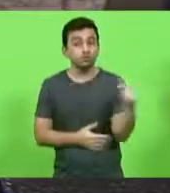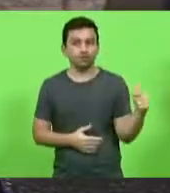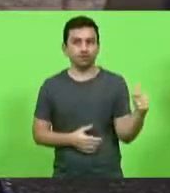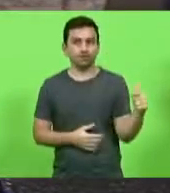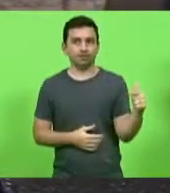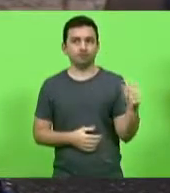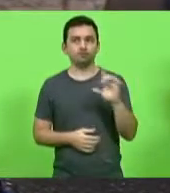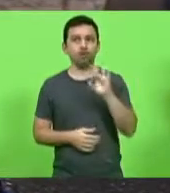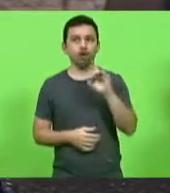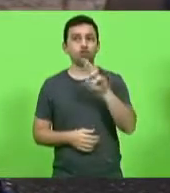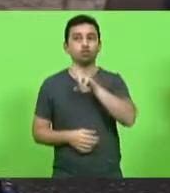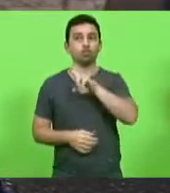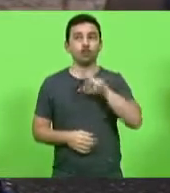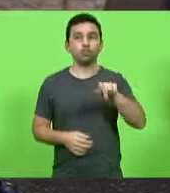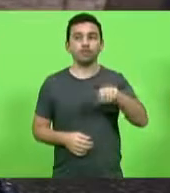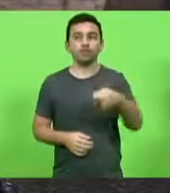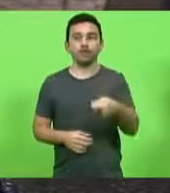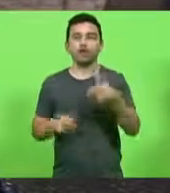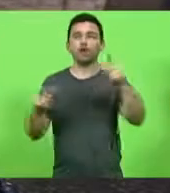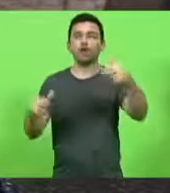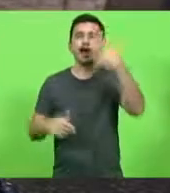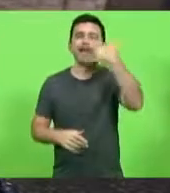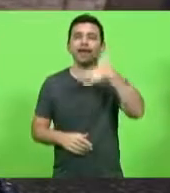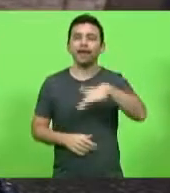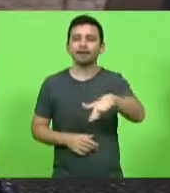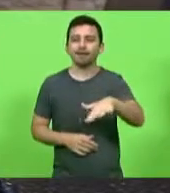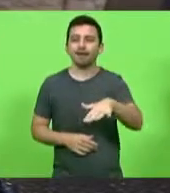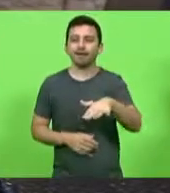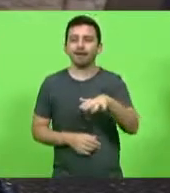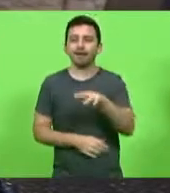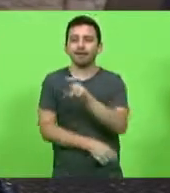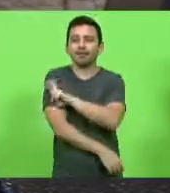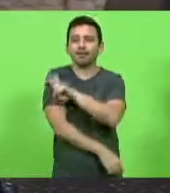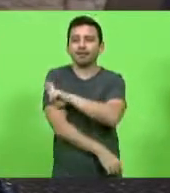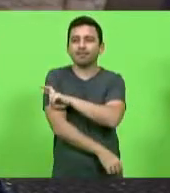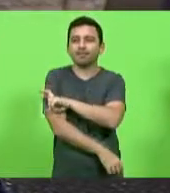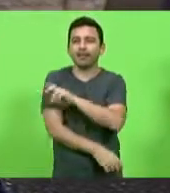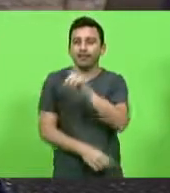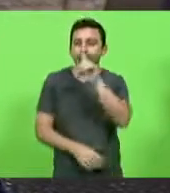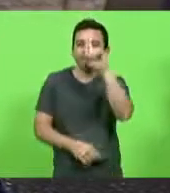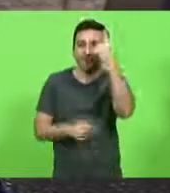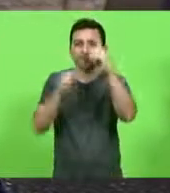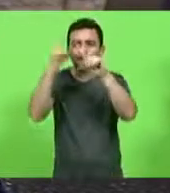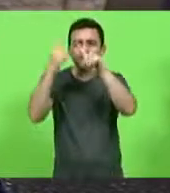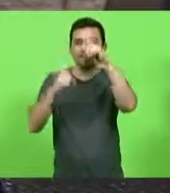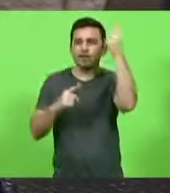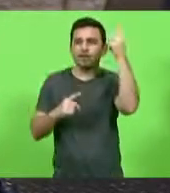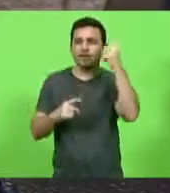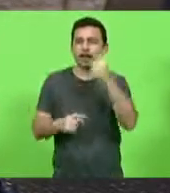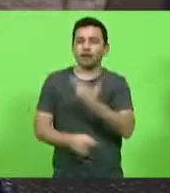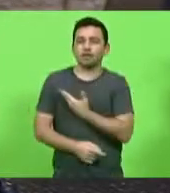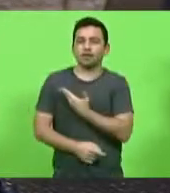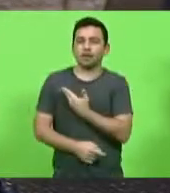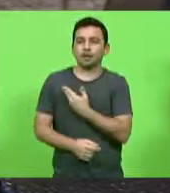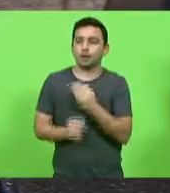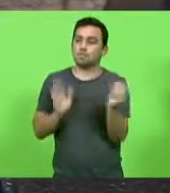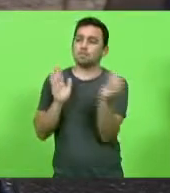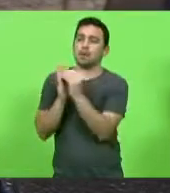são apelidos. Parece uma criança da quinta série que inventa um apelidinho para o amigo.